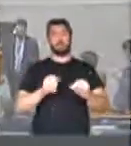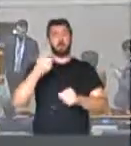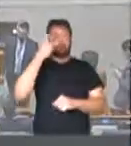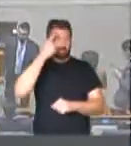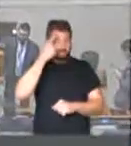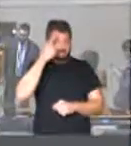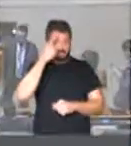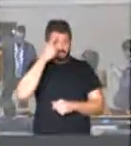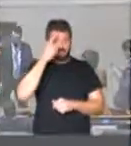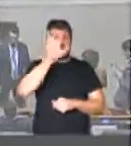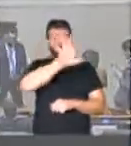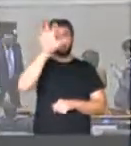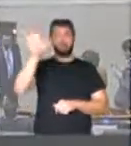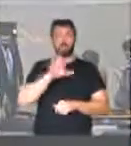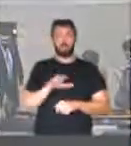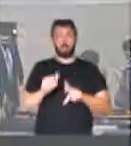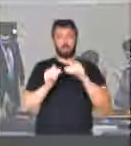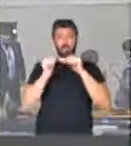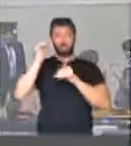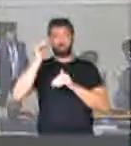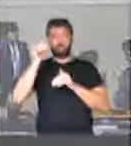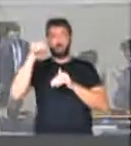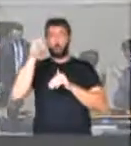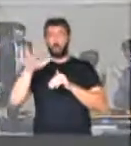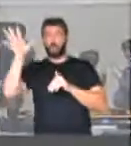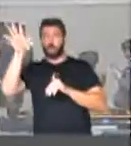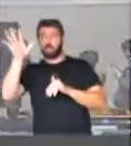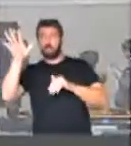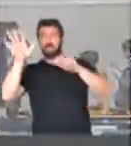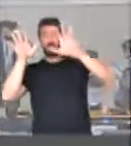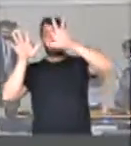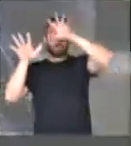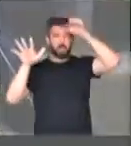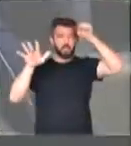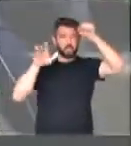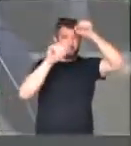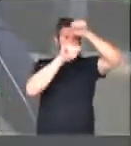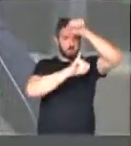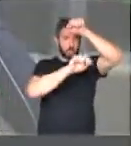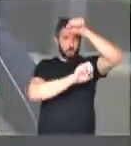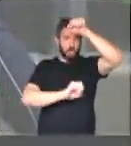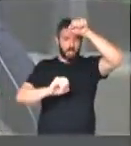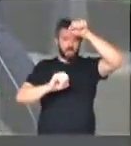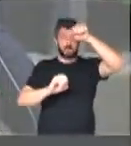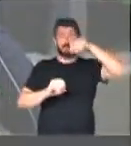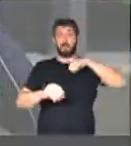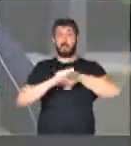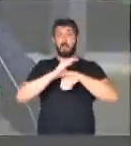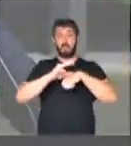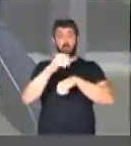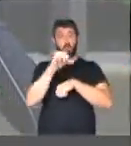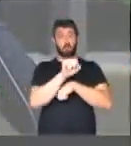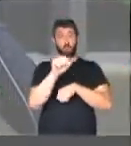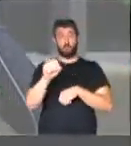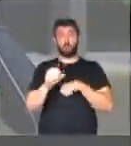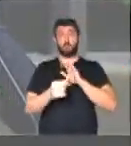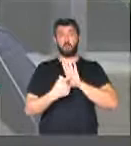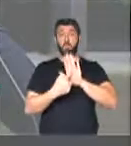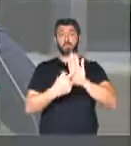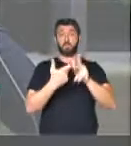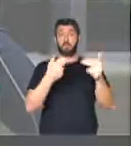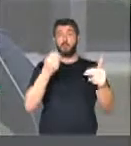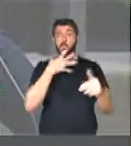desigualdades regionais, pensar o Nordeste, Amazônia e Centro-Oeste. A Constituinte deu um bom exemplo,